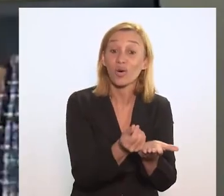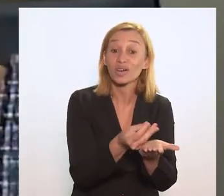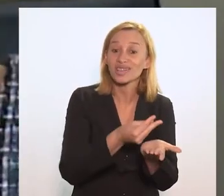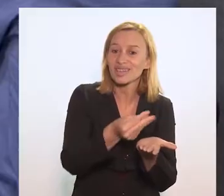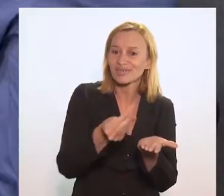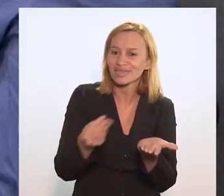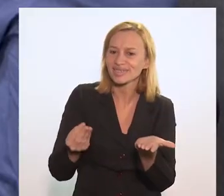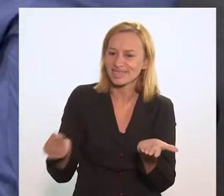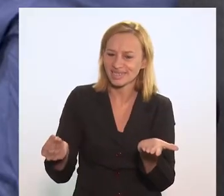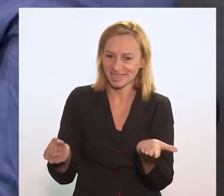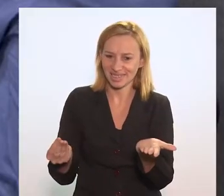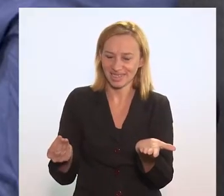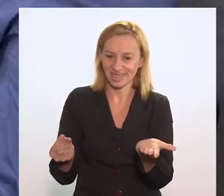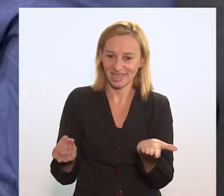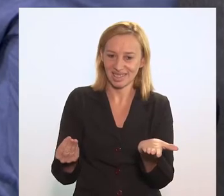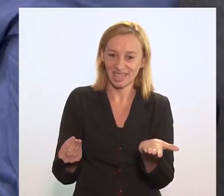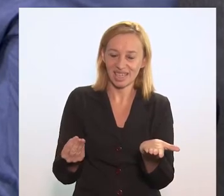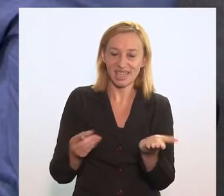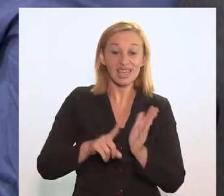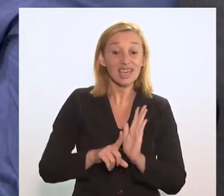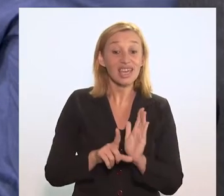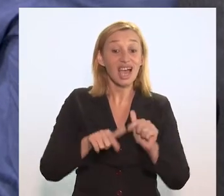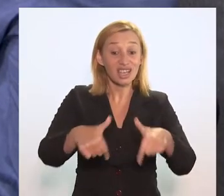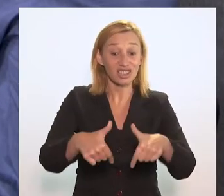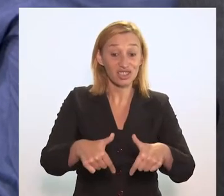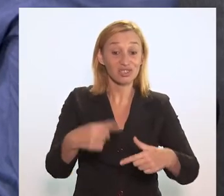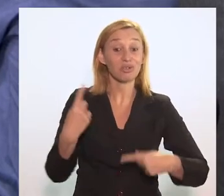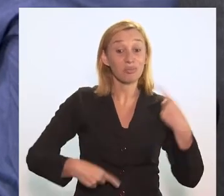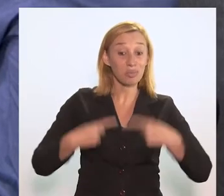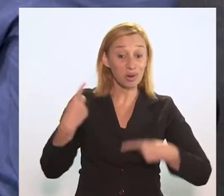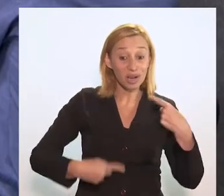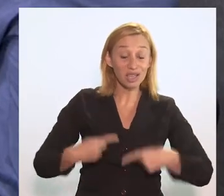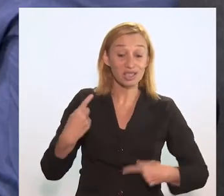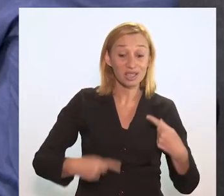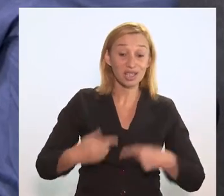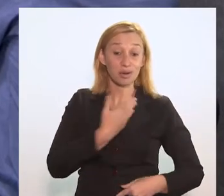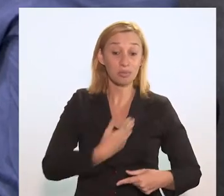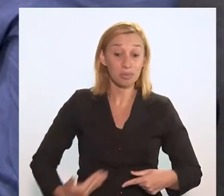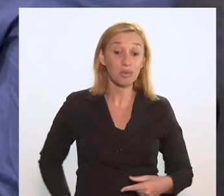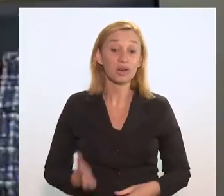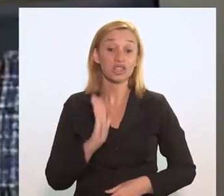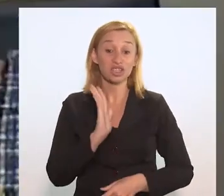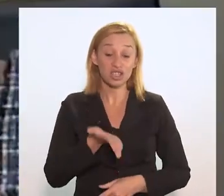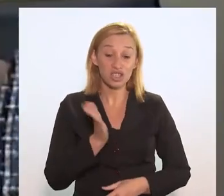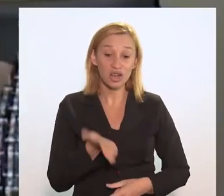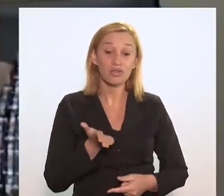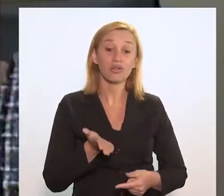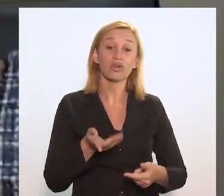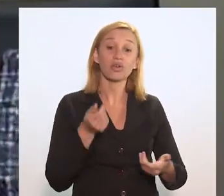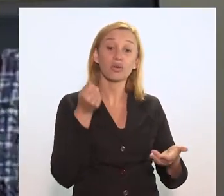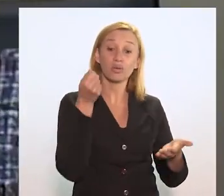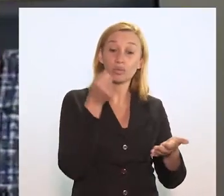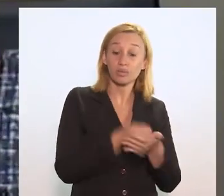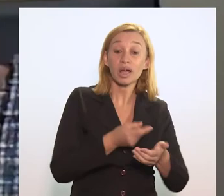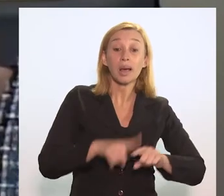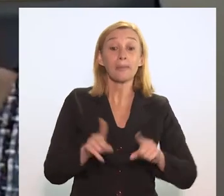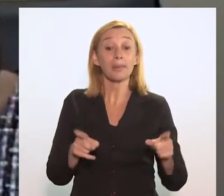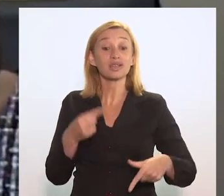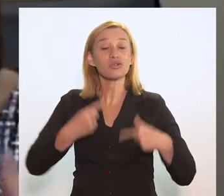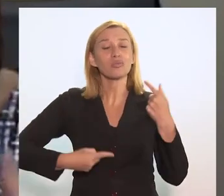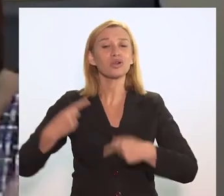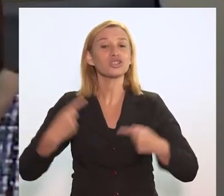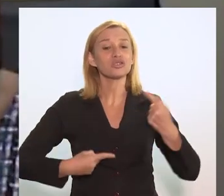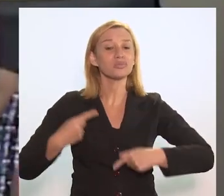orçamento e de estruturar uma política pública que já foi adotada no momento que a lei foi sancionada.